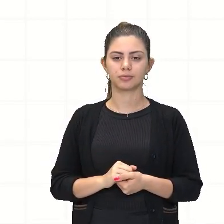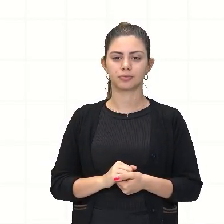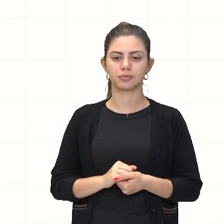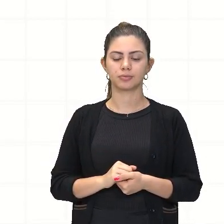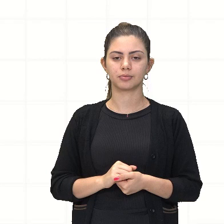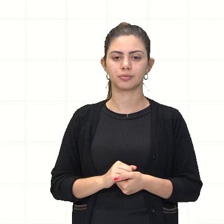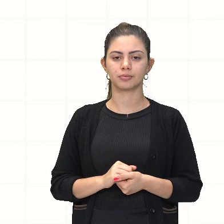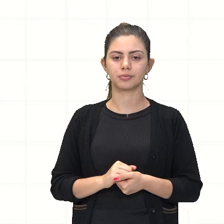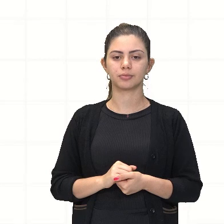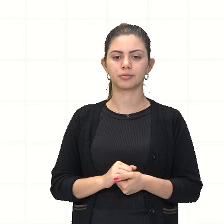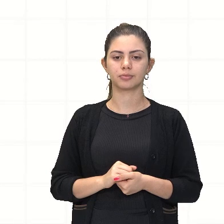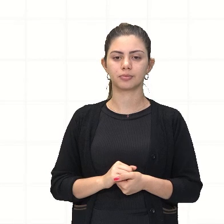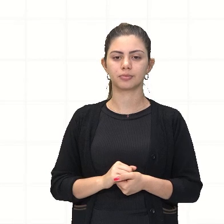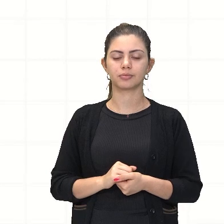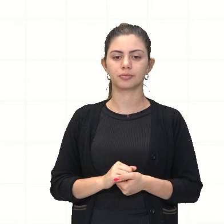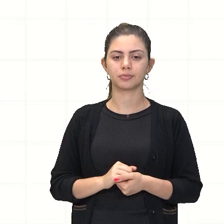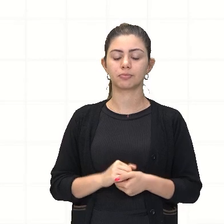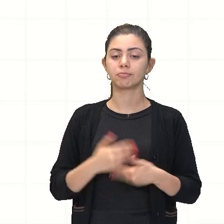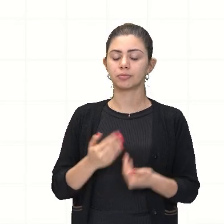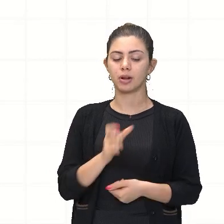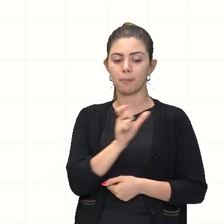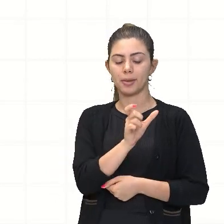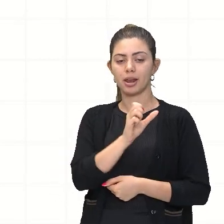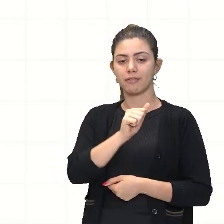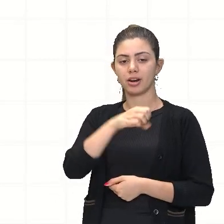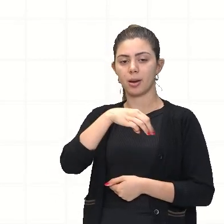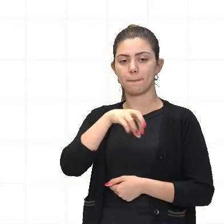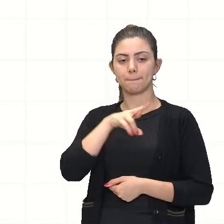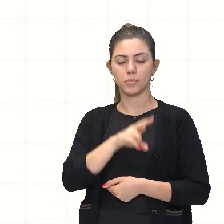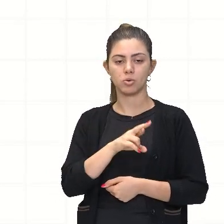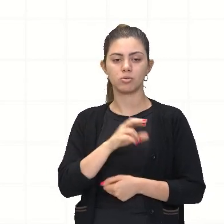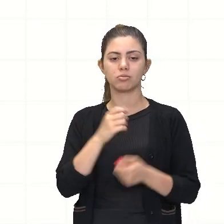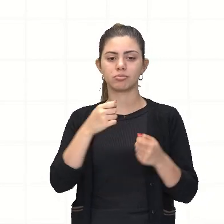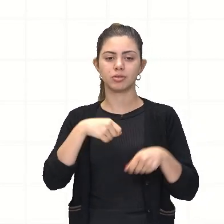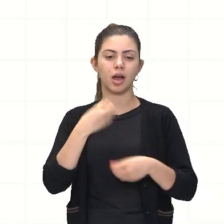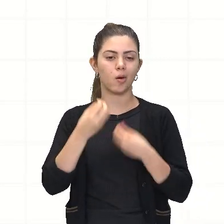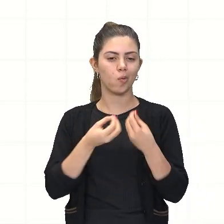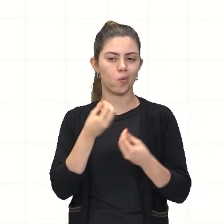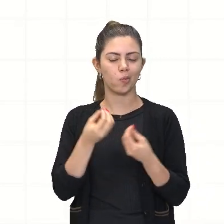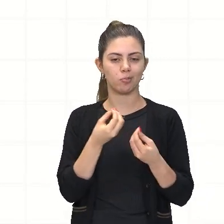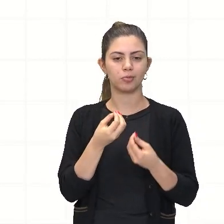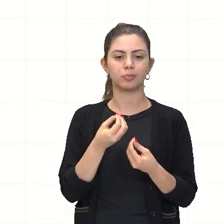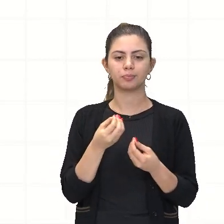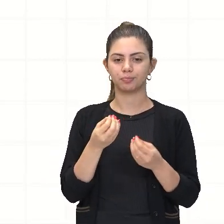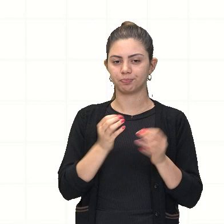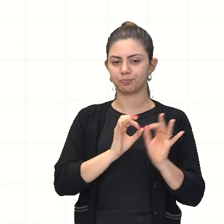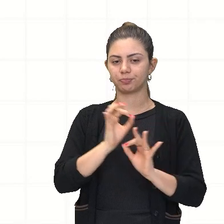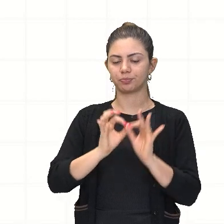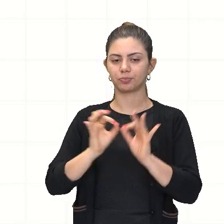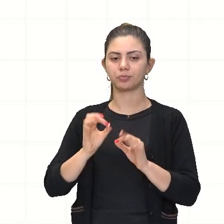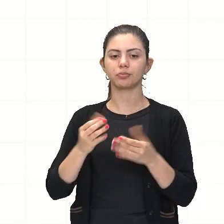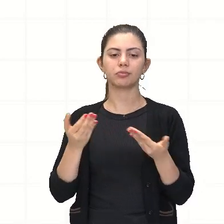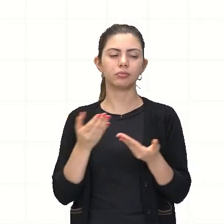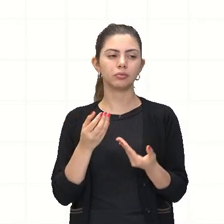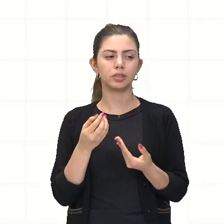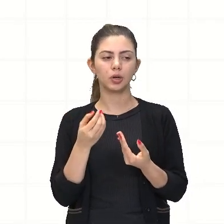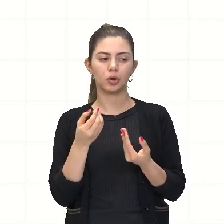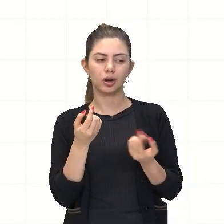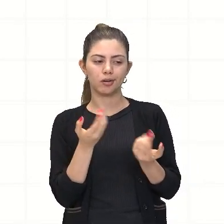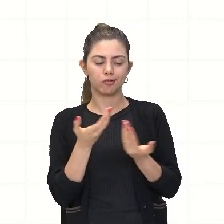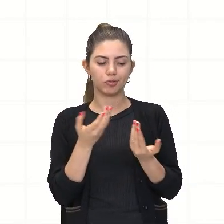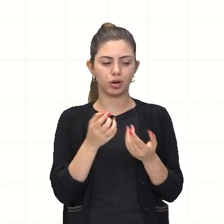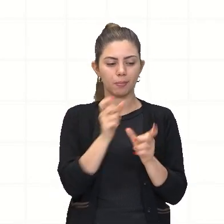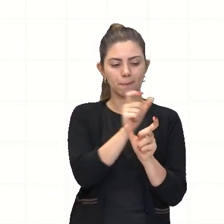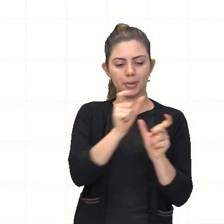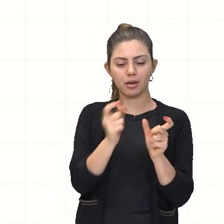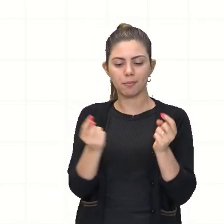que eu posso fazer com a palavra amor. Ó, eu tenho amor, certo? Então, eu vou trocar algumas, só para vocês